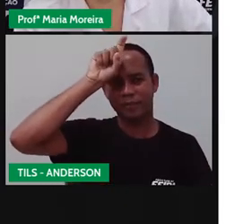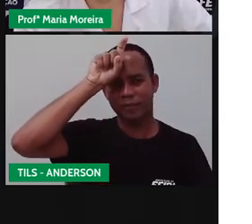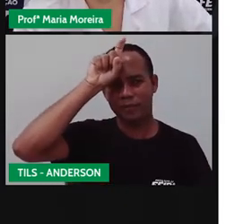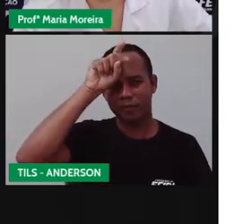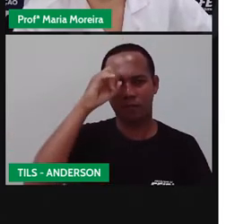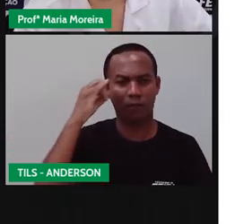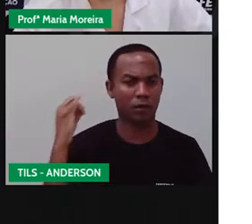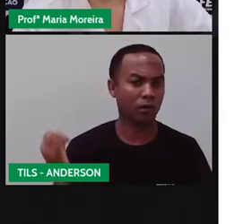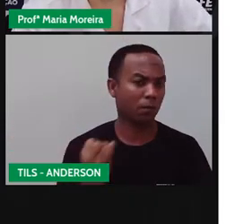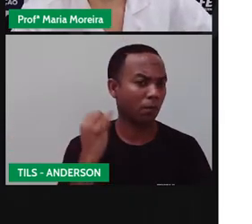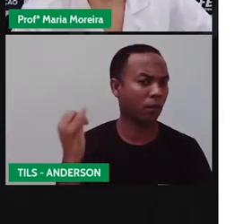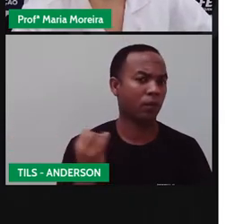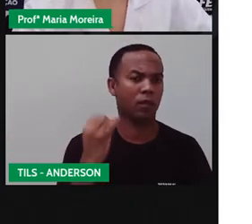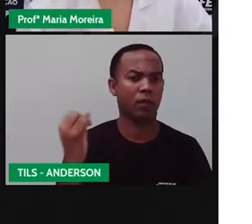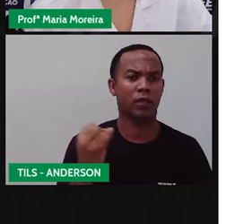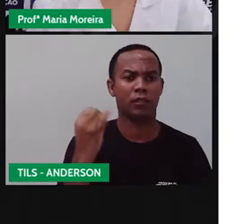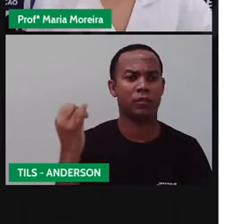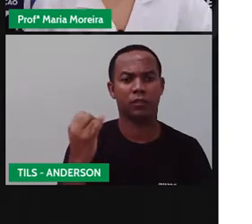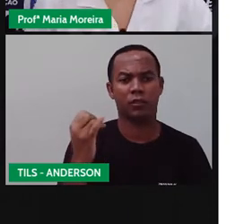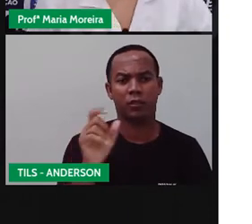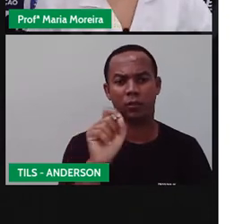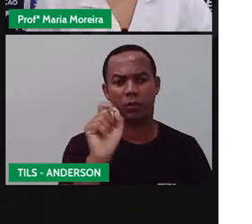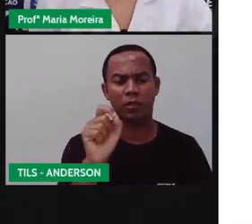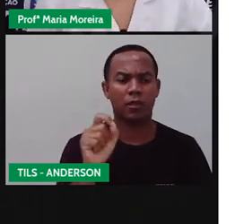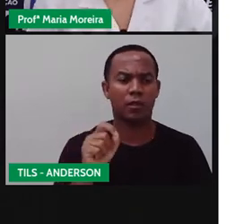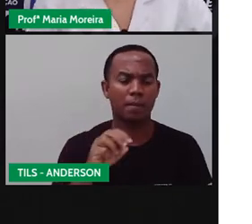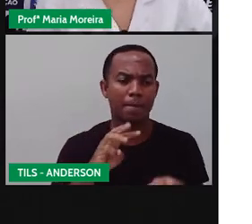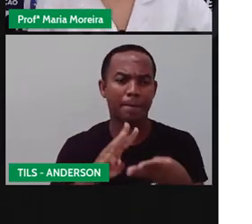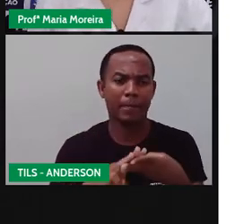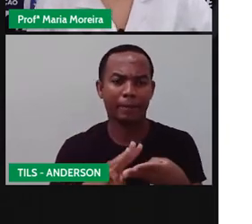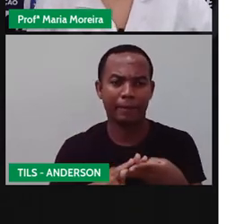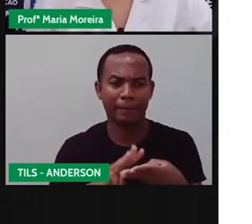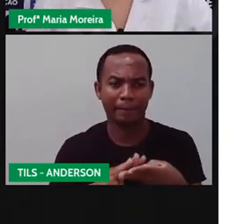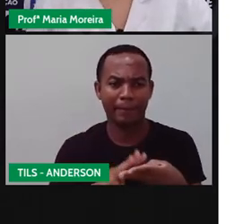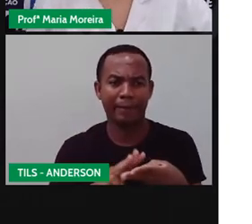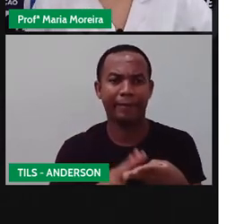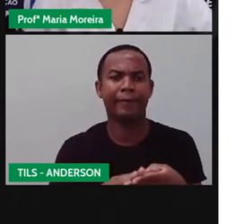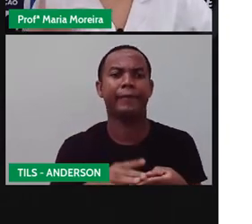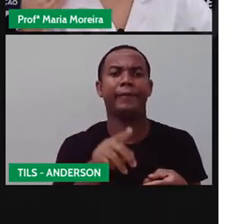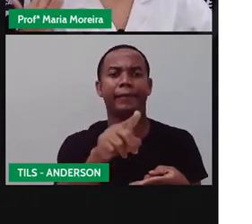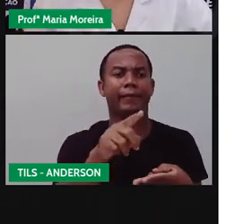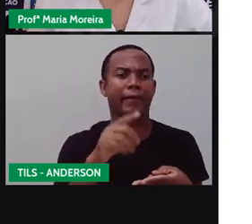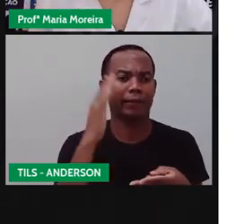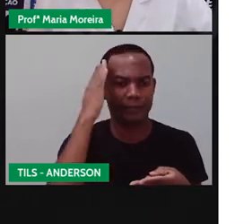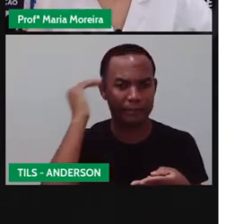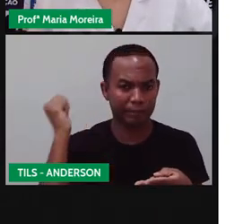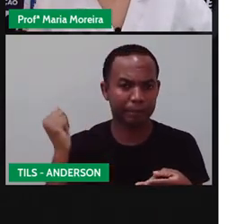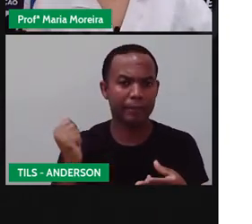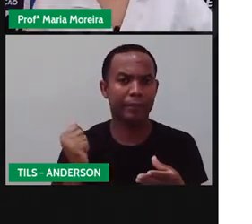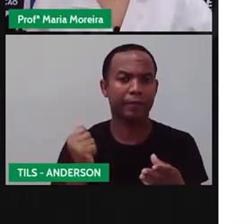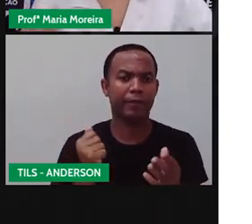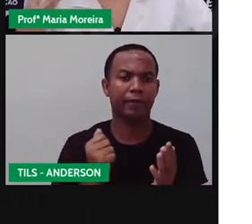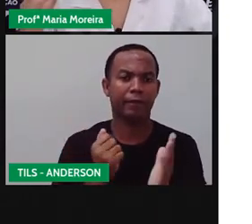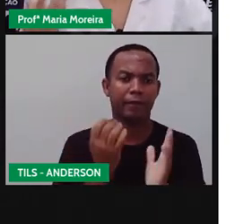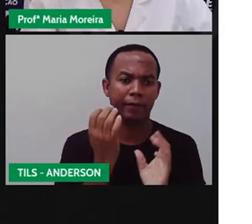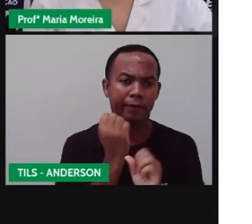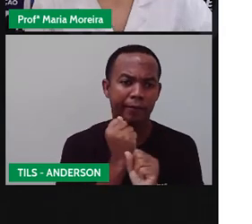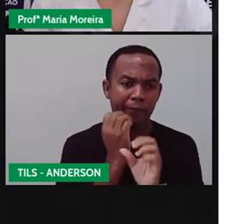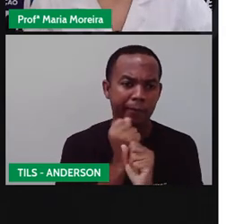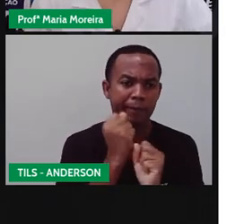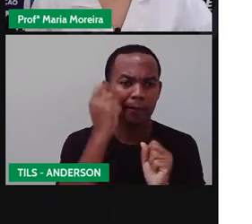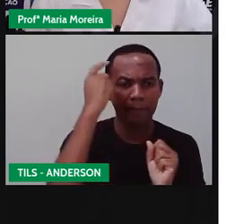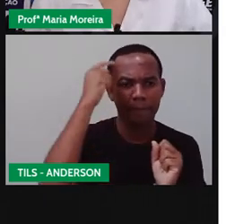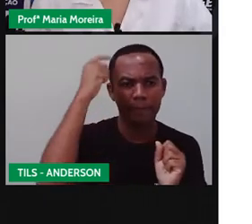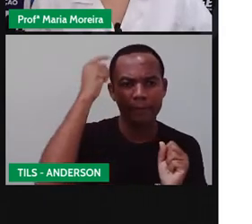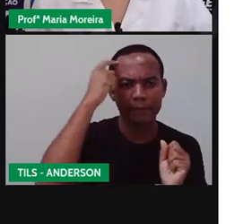importância, né? Para o desenvolvimento da matemática. Isso é óbvio. Porque se há tantos anos atrás eles conseguiram pensar